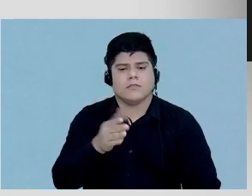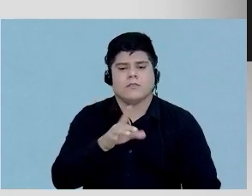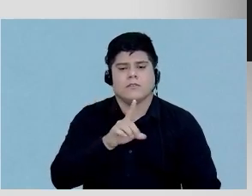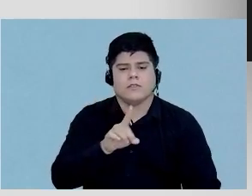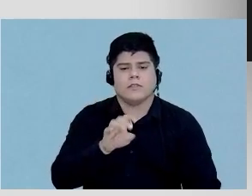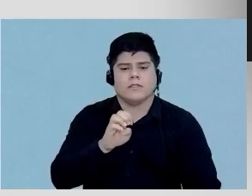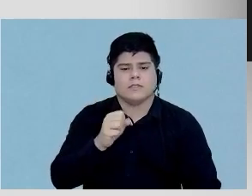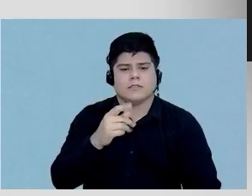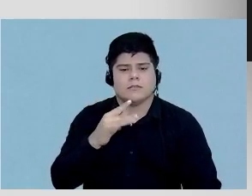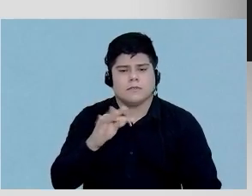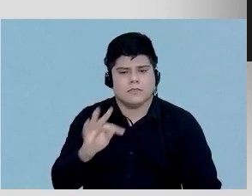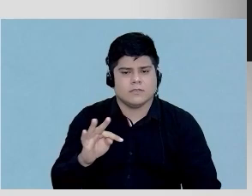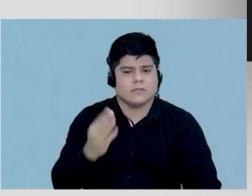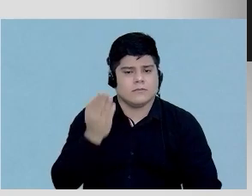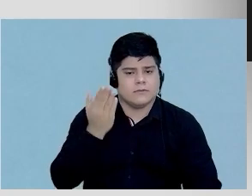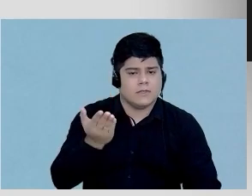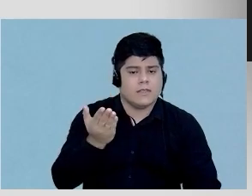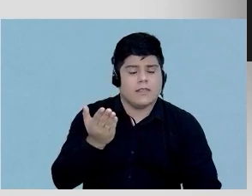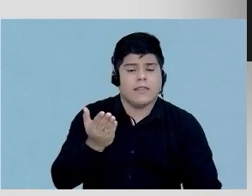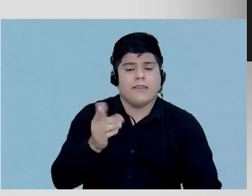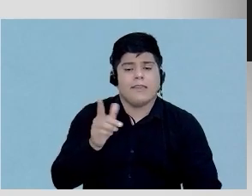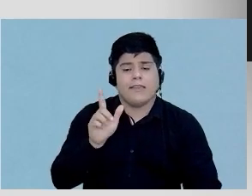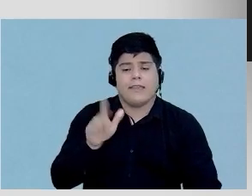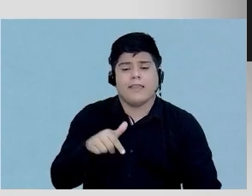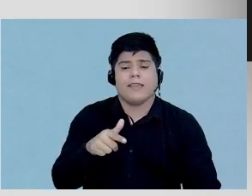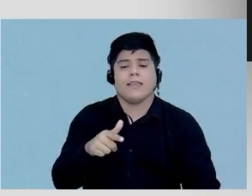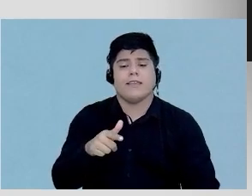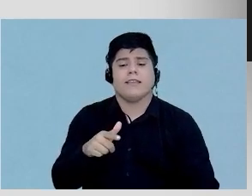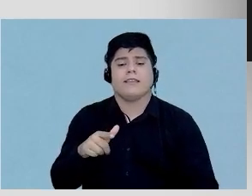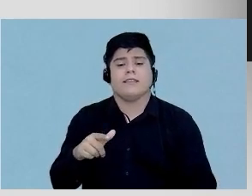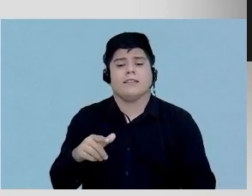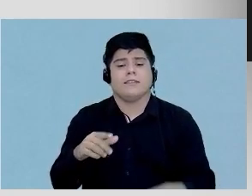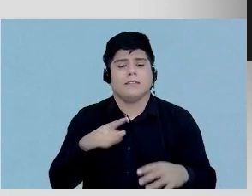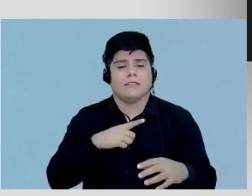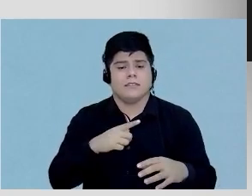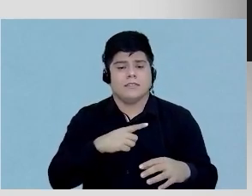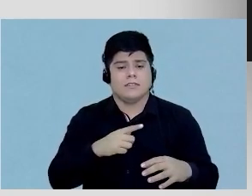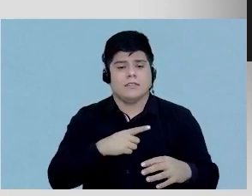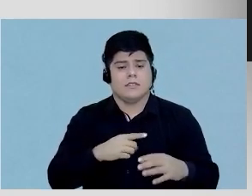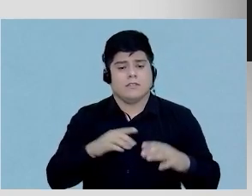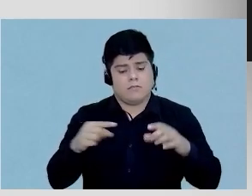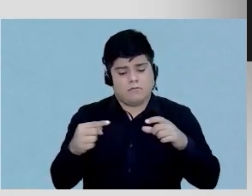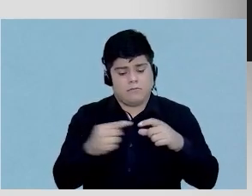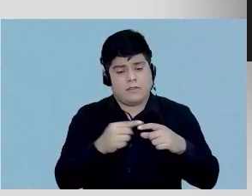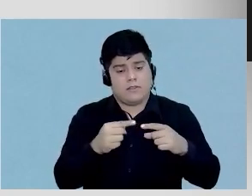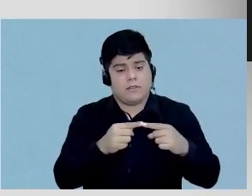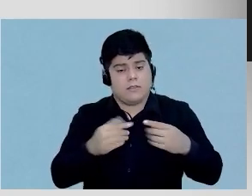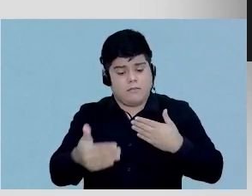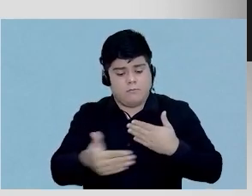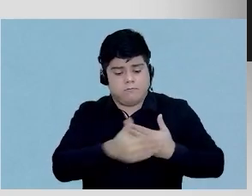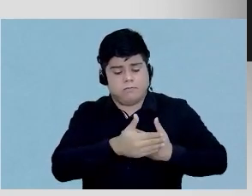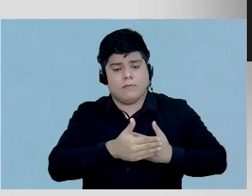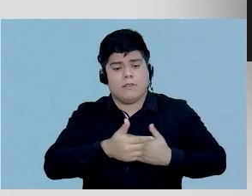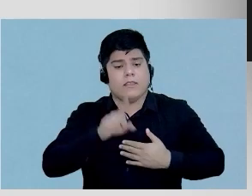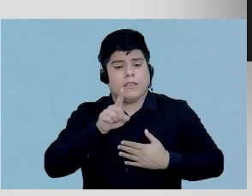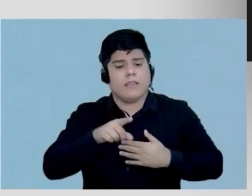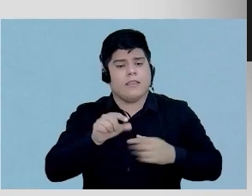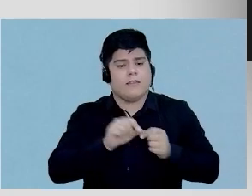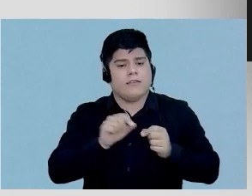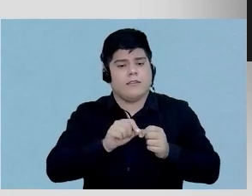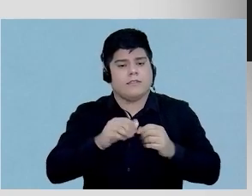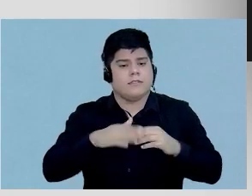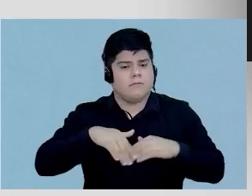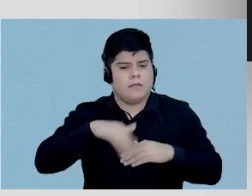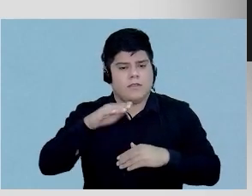esse equipamento que é uma câmera dedicada cardíaca, que o paciente, ele faz a maior